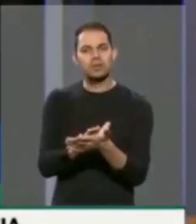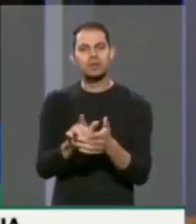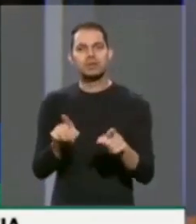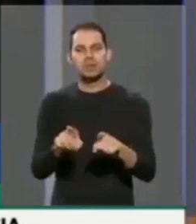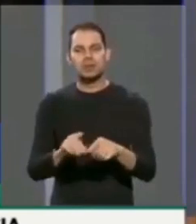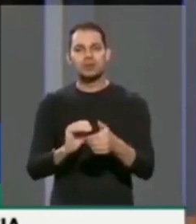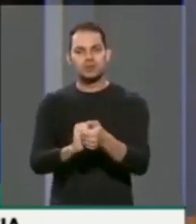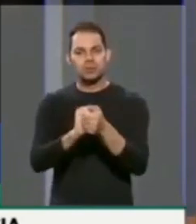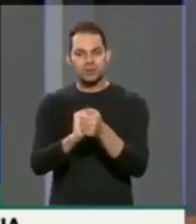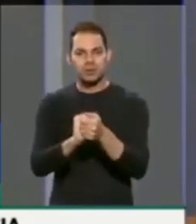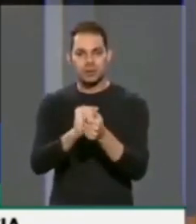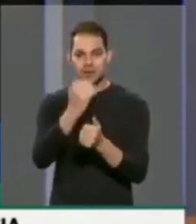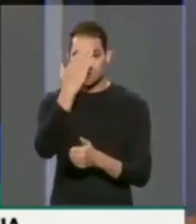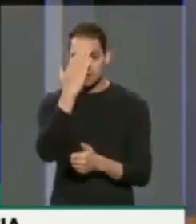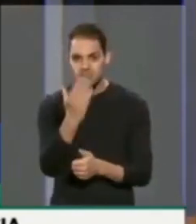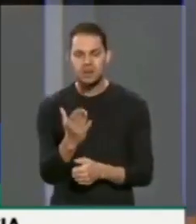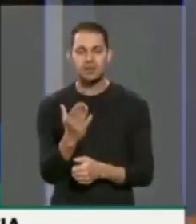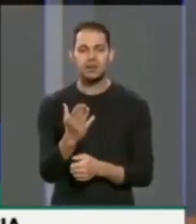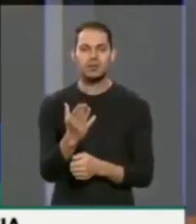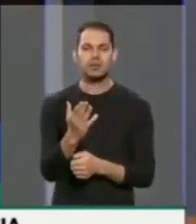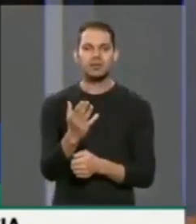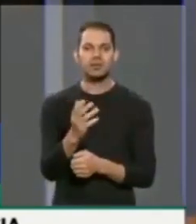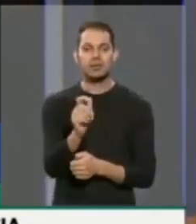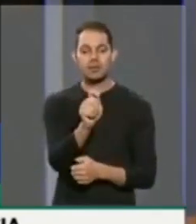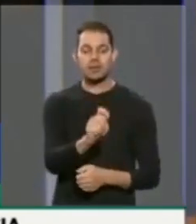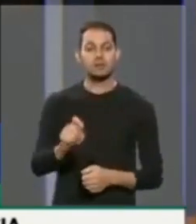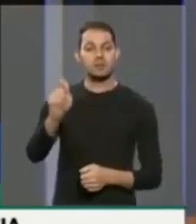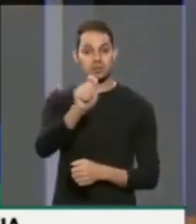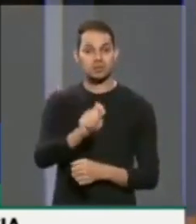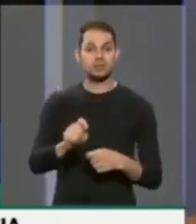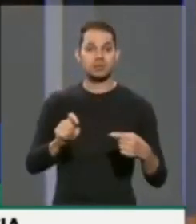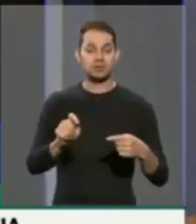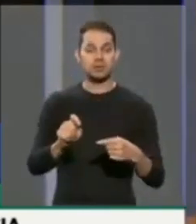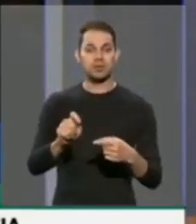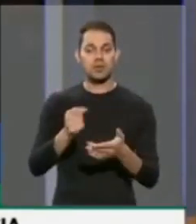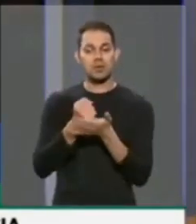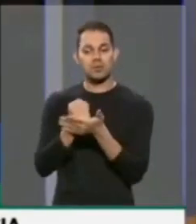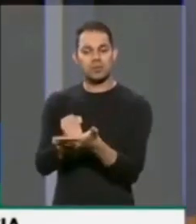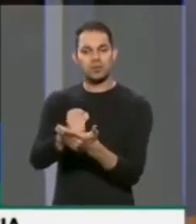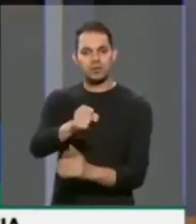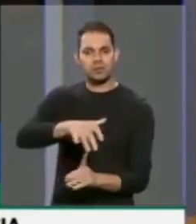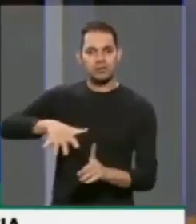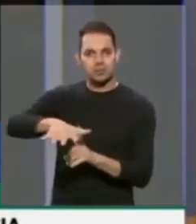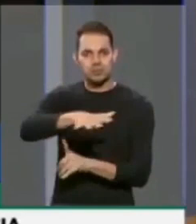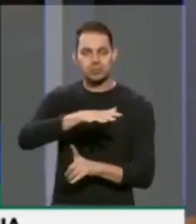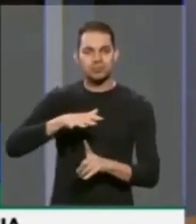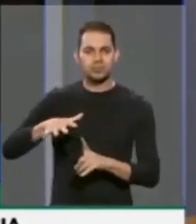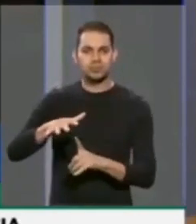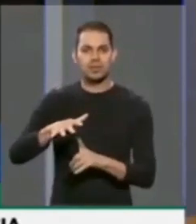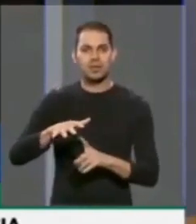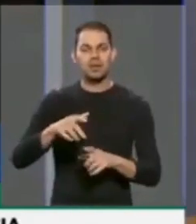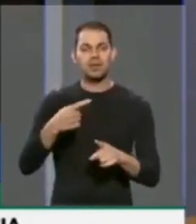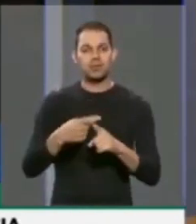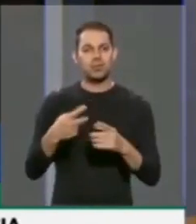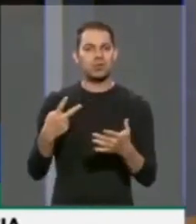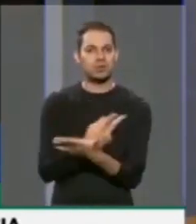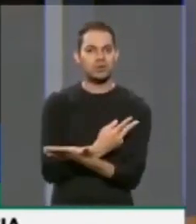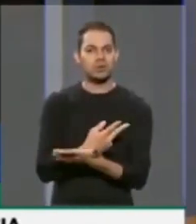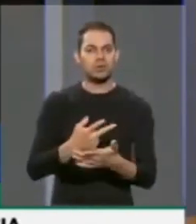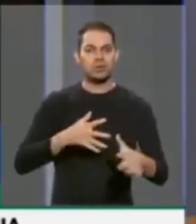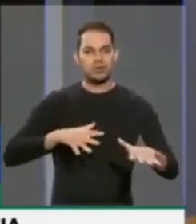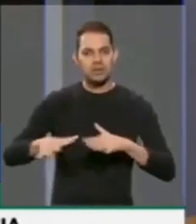saudar, agradecer a essa associação, MP Pro Sociedade, por essa manifestação,